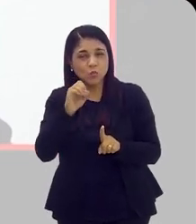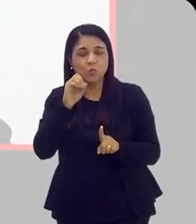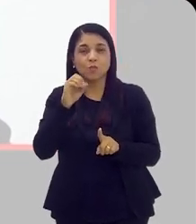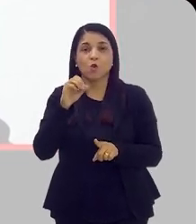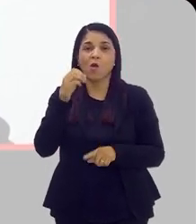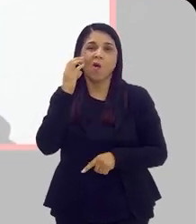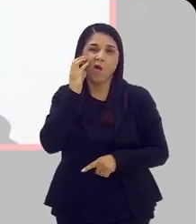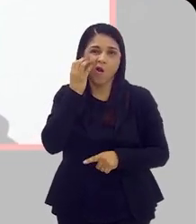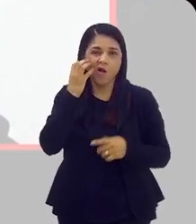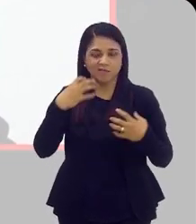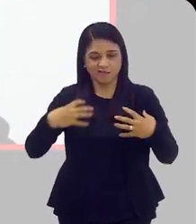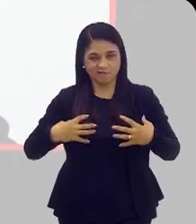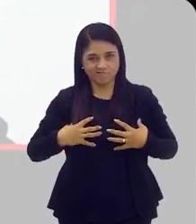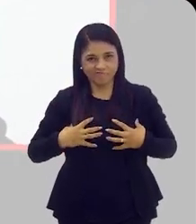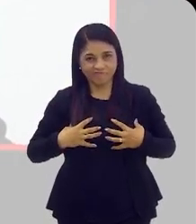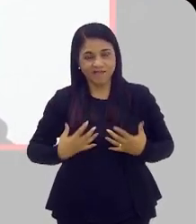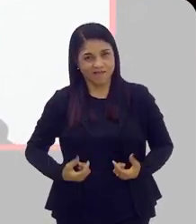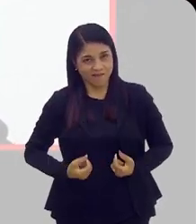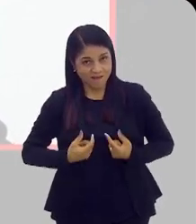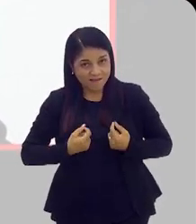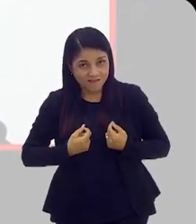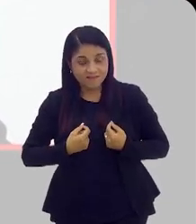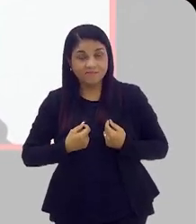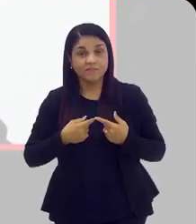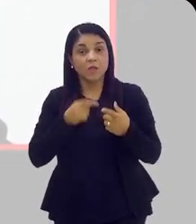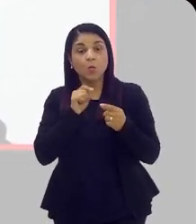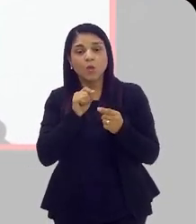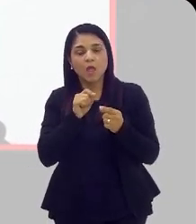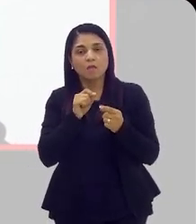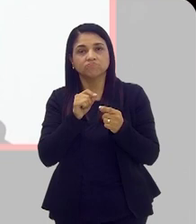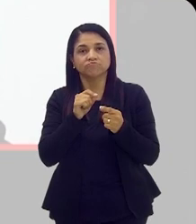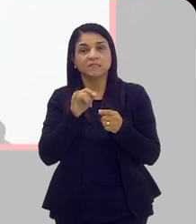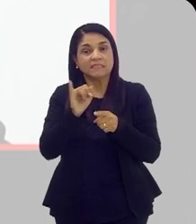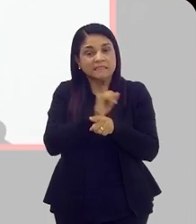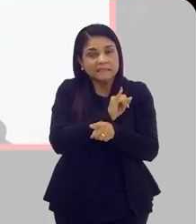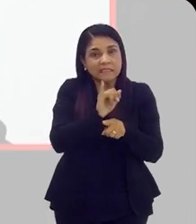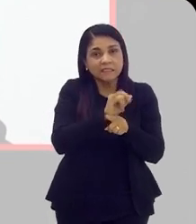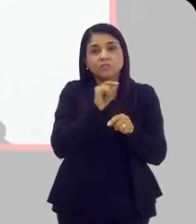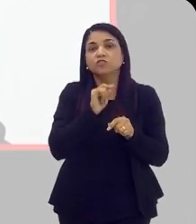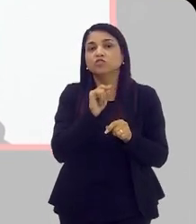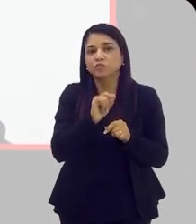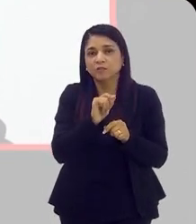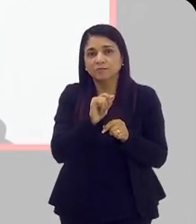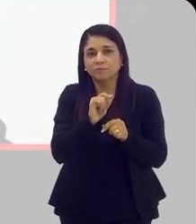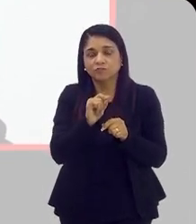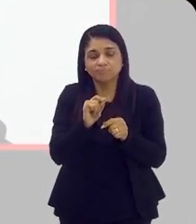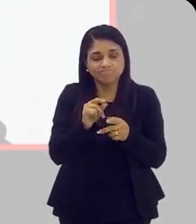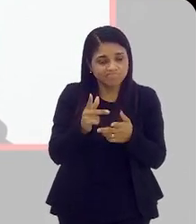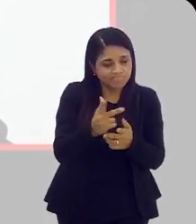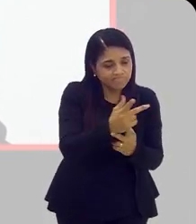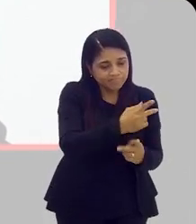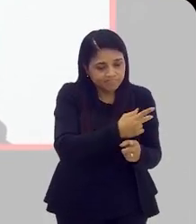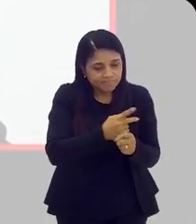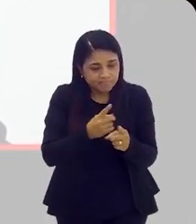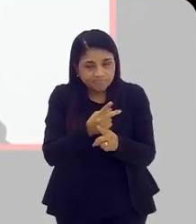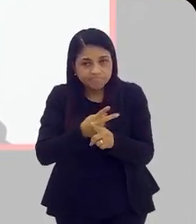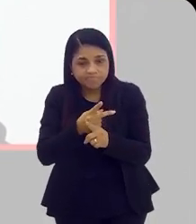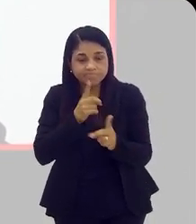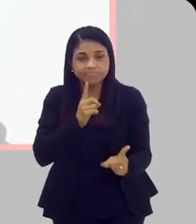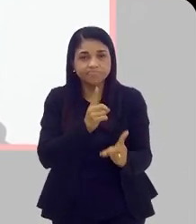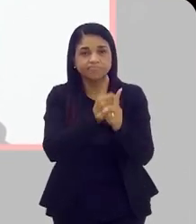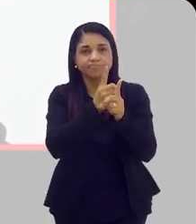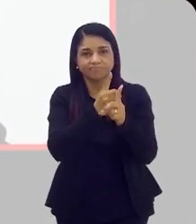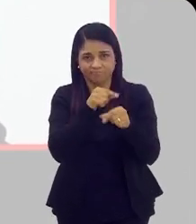na mulher, são medidas de rastreio. Então, por que isso é muito importante? Porque o câncer de próstata,